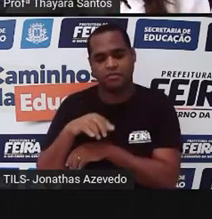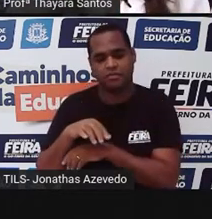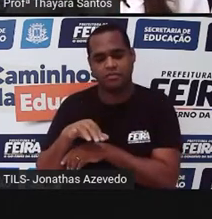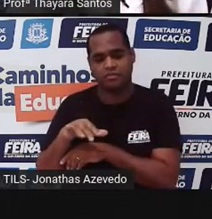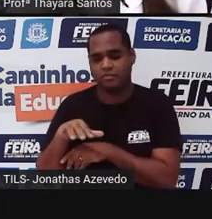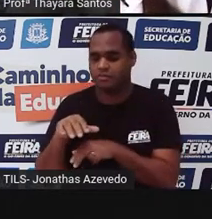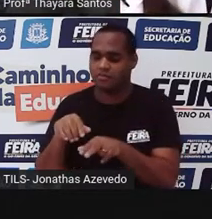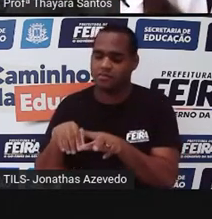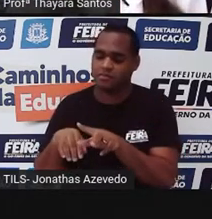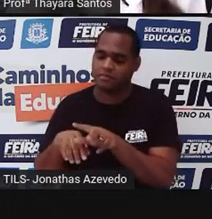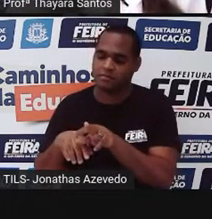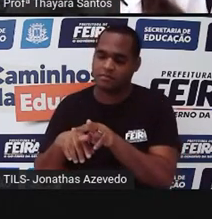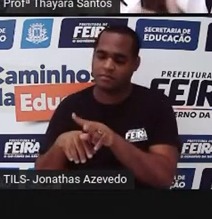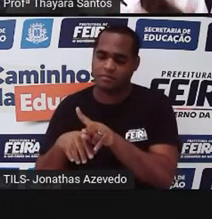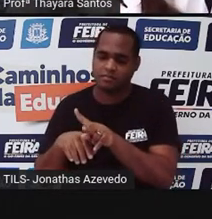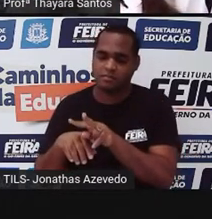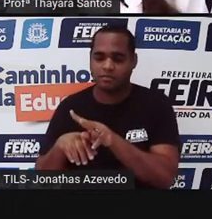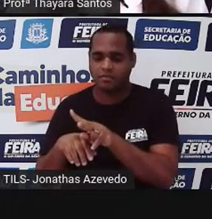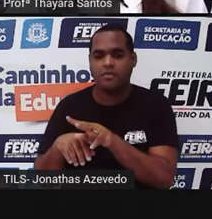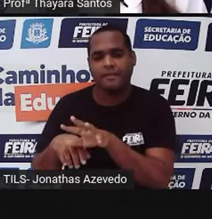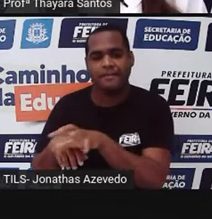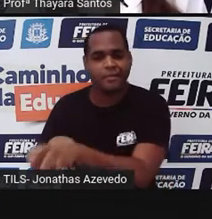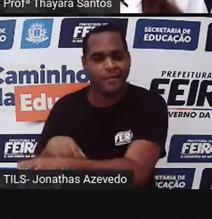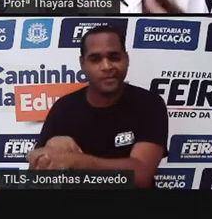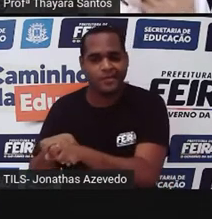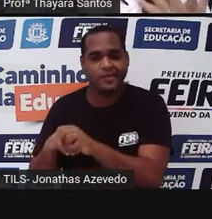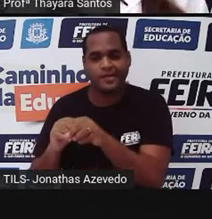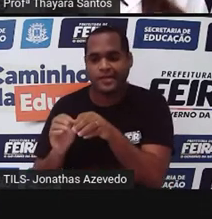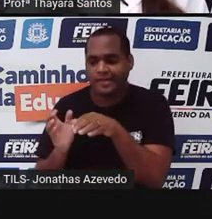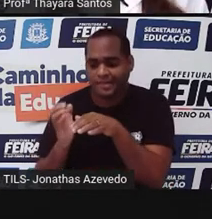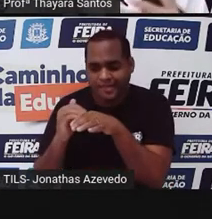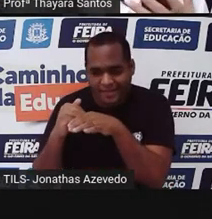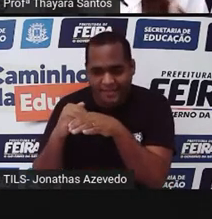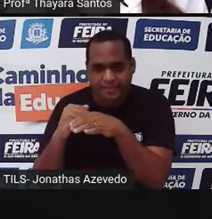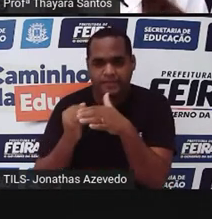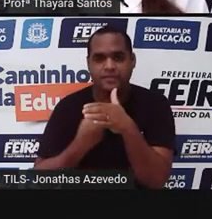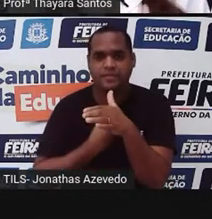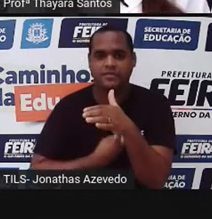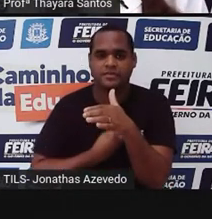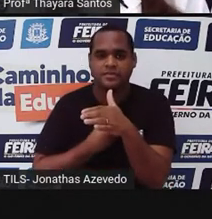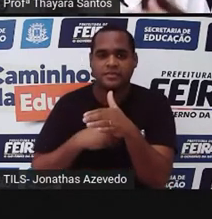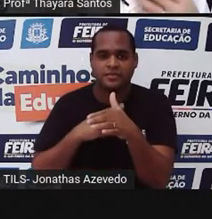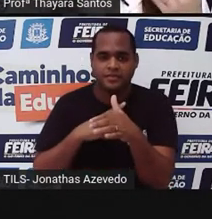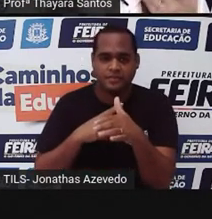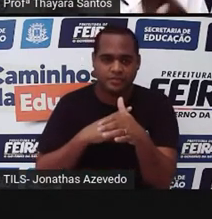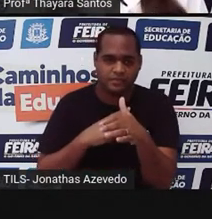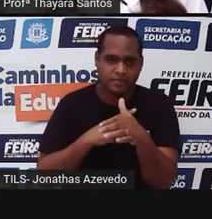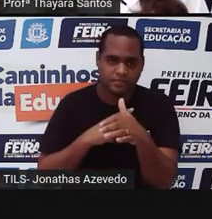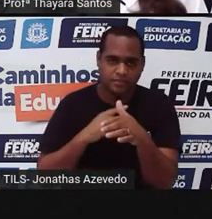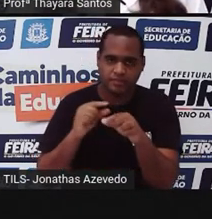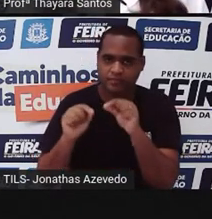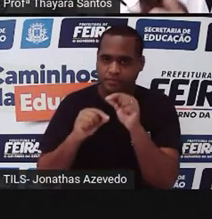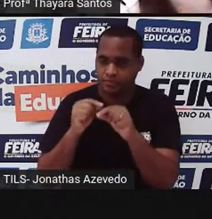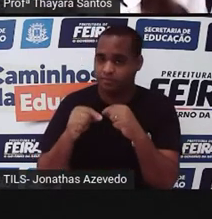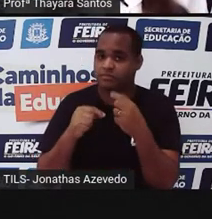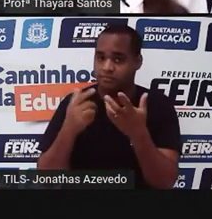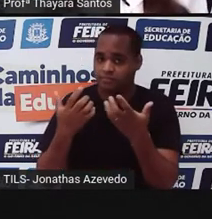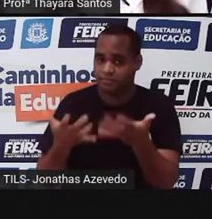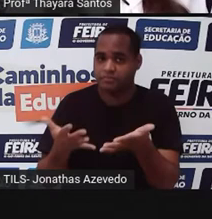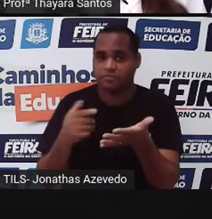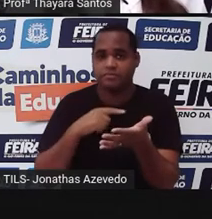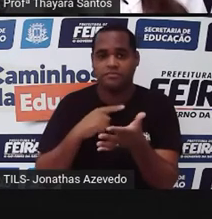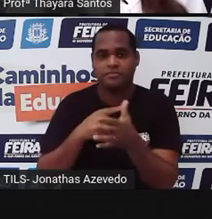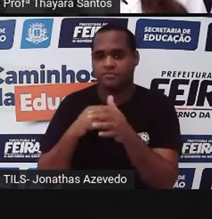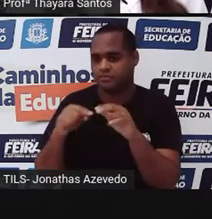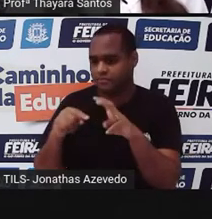pegue esses espermatozoides. Introduza na cloaca dela. Que é a abertura por onde ocorre reprodução. E também por